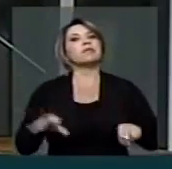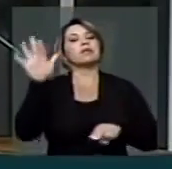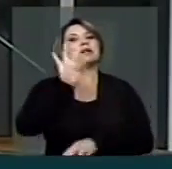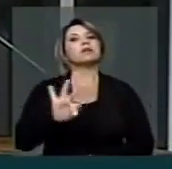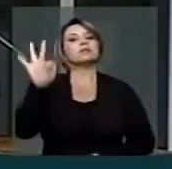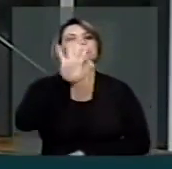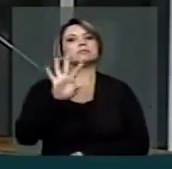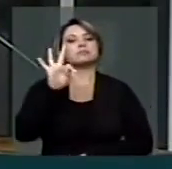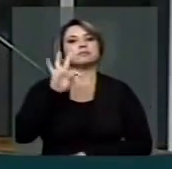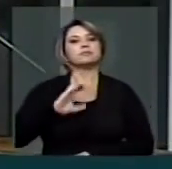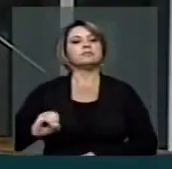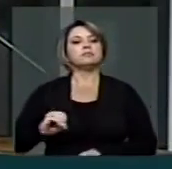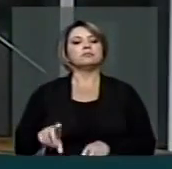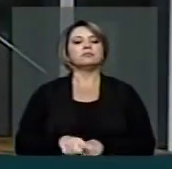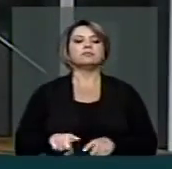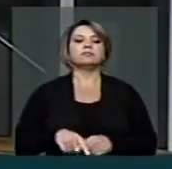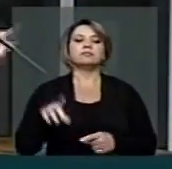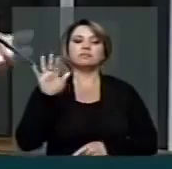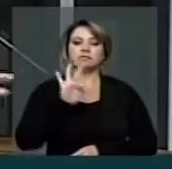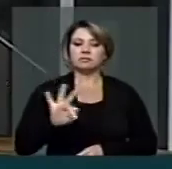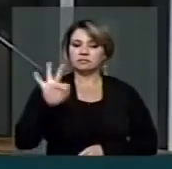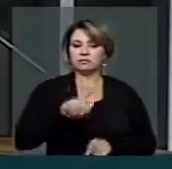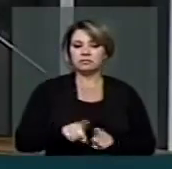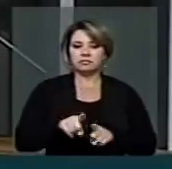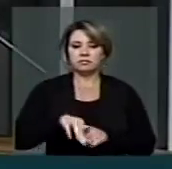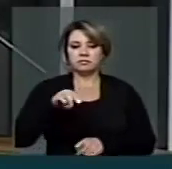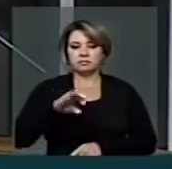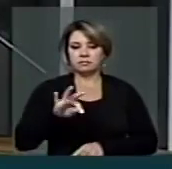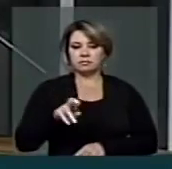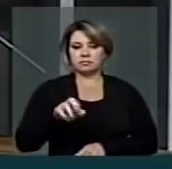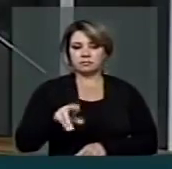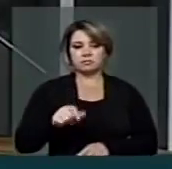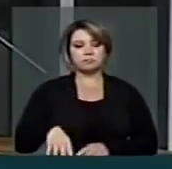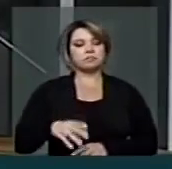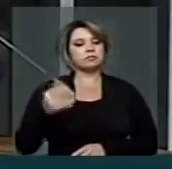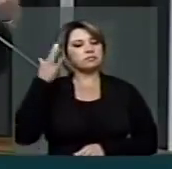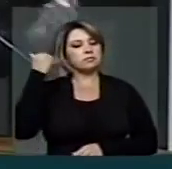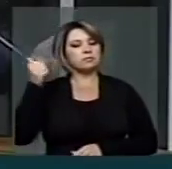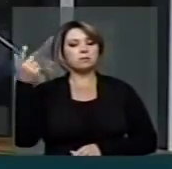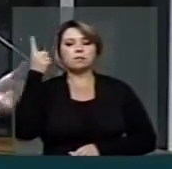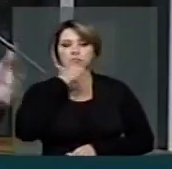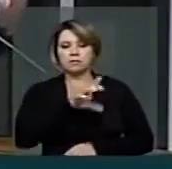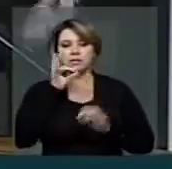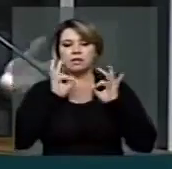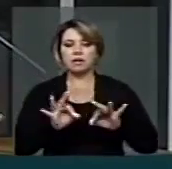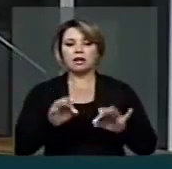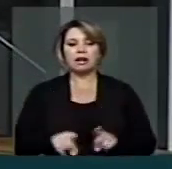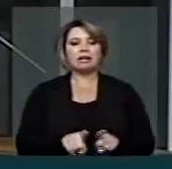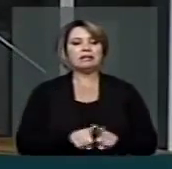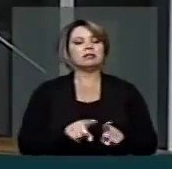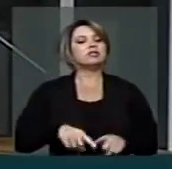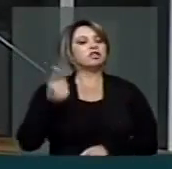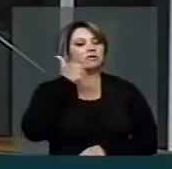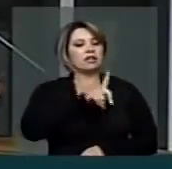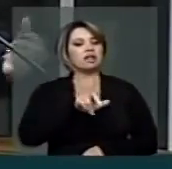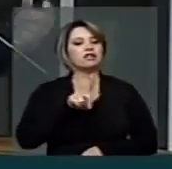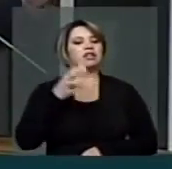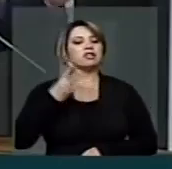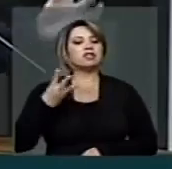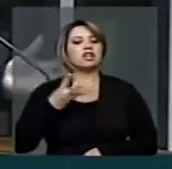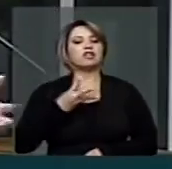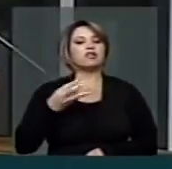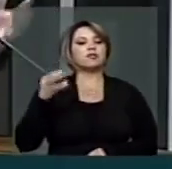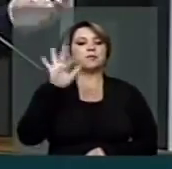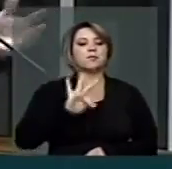Universidade da Maturidade lá em Tocantins, nós implantamos no Amapá, sucesso absoluto, já vamos ter vestibular para a terceira turma, então, eu